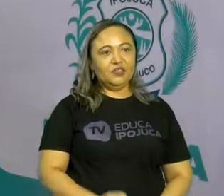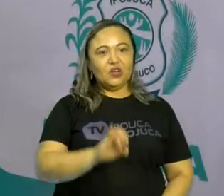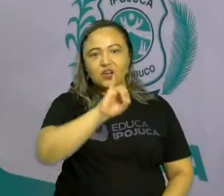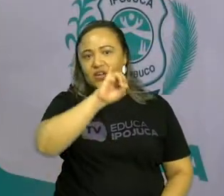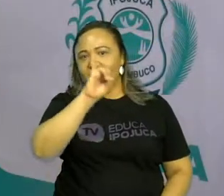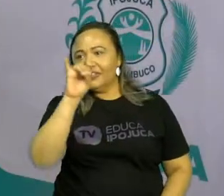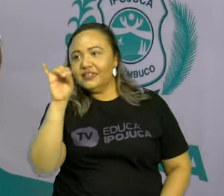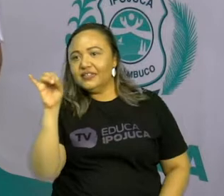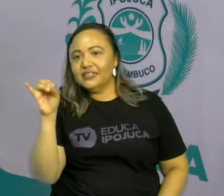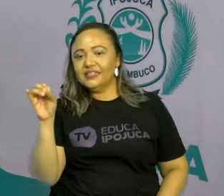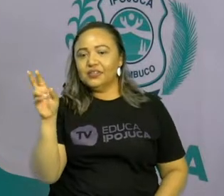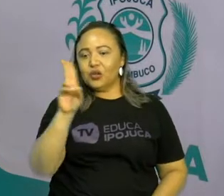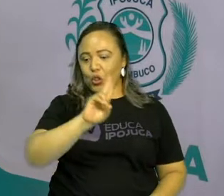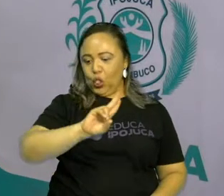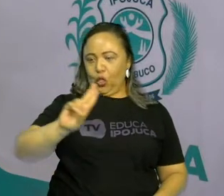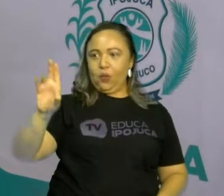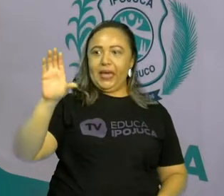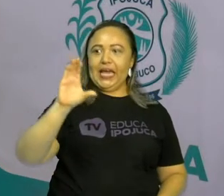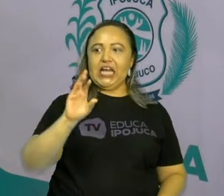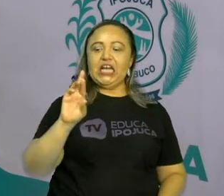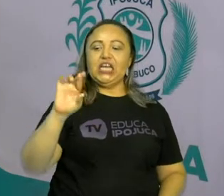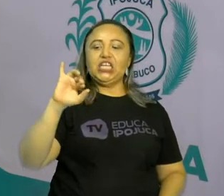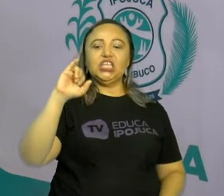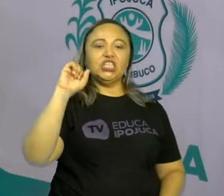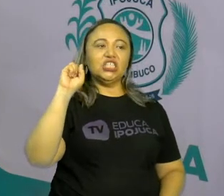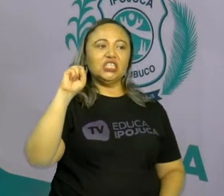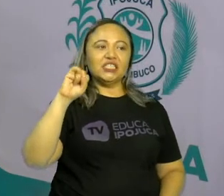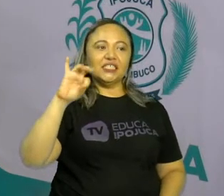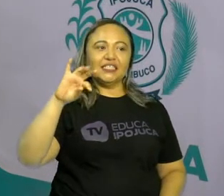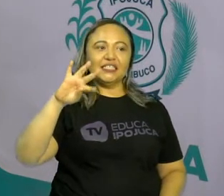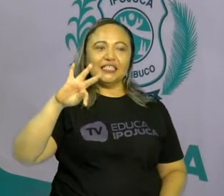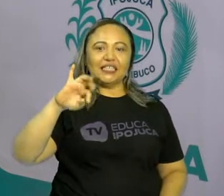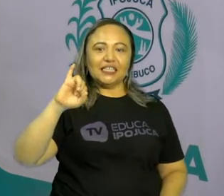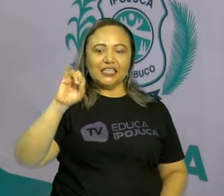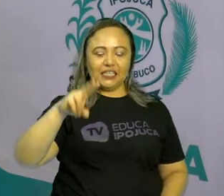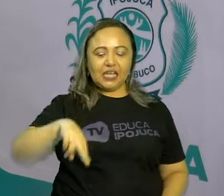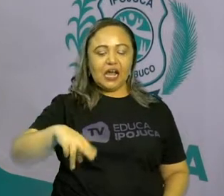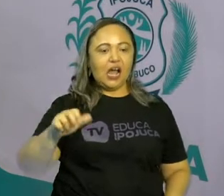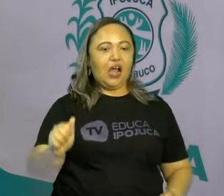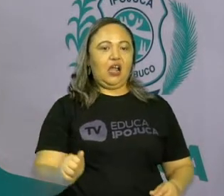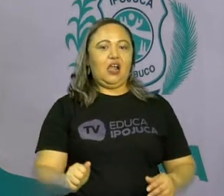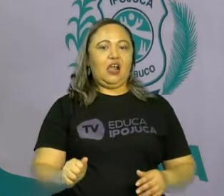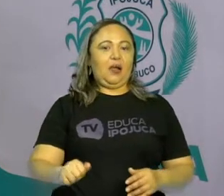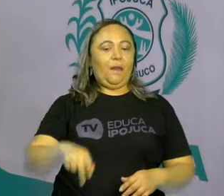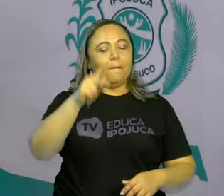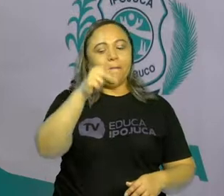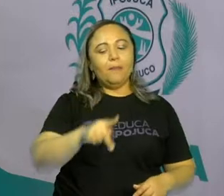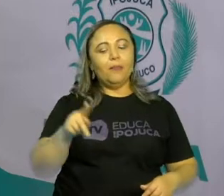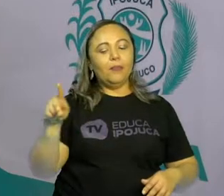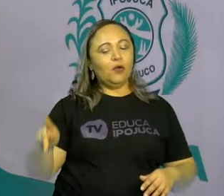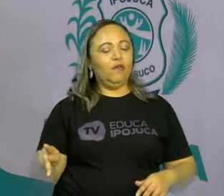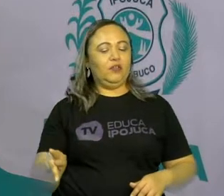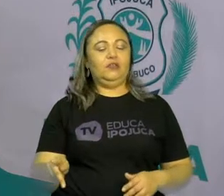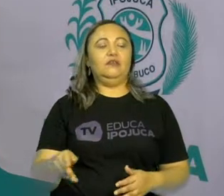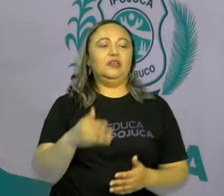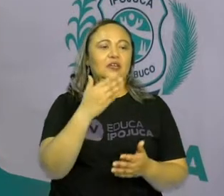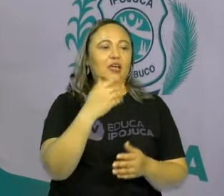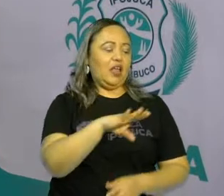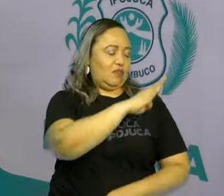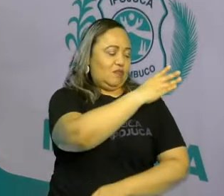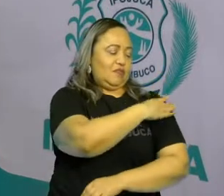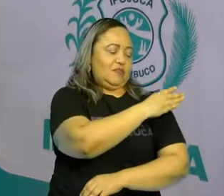Olá, o meu nome é Cristina Chagas, sou professora do quarto ano e hoje nós vamos ter um aula de histórias,